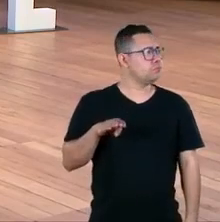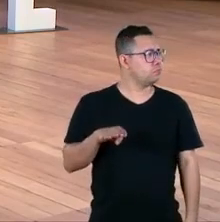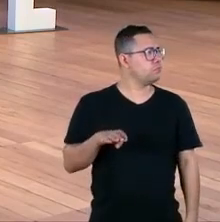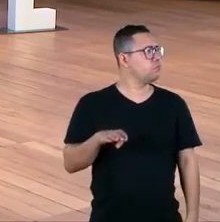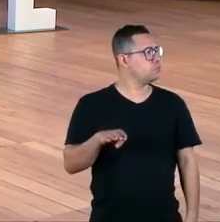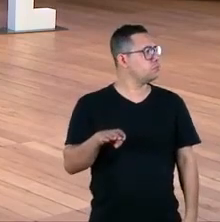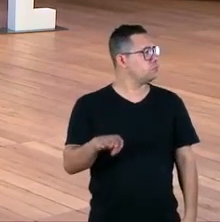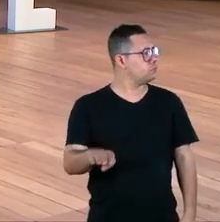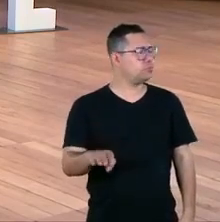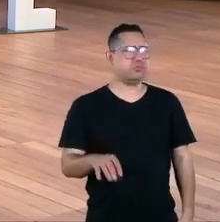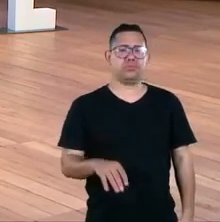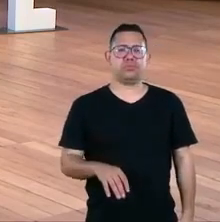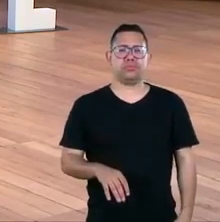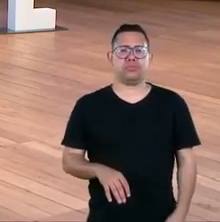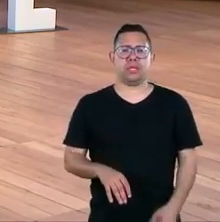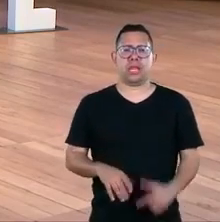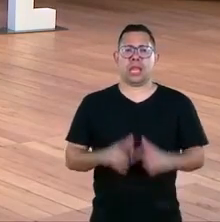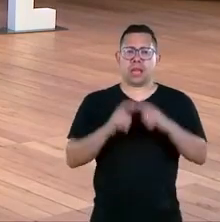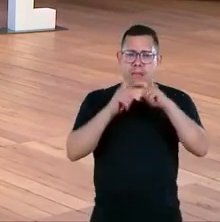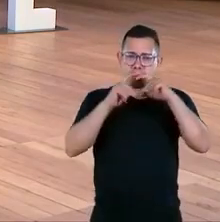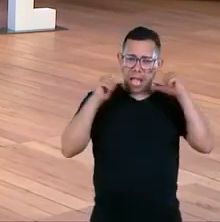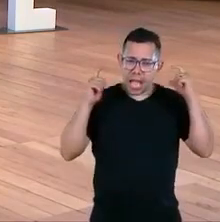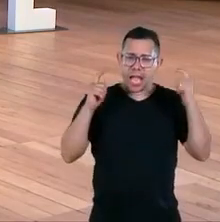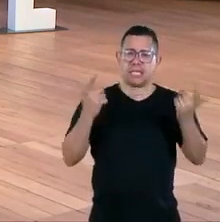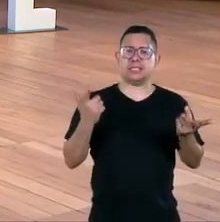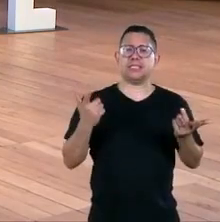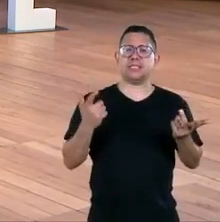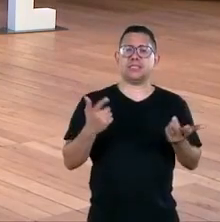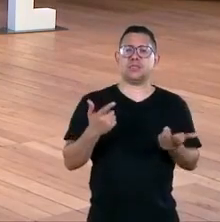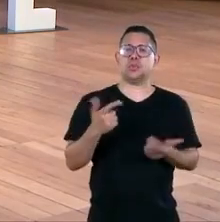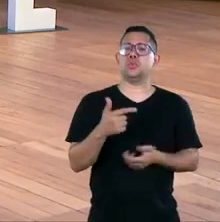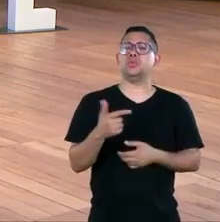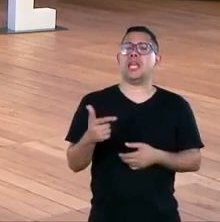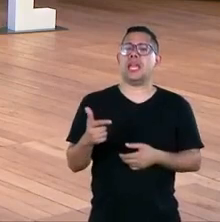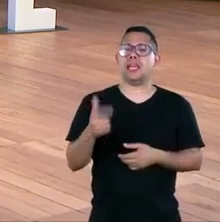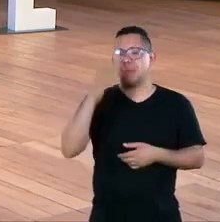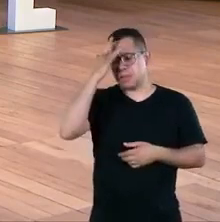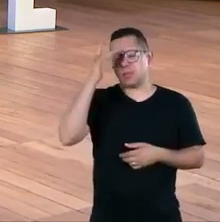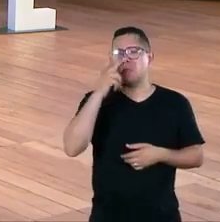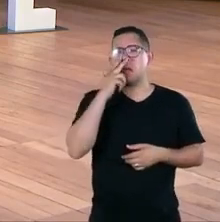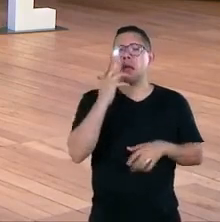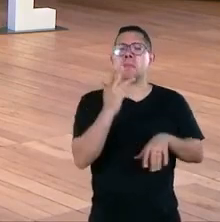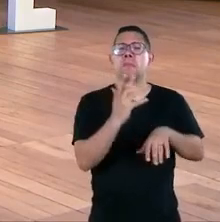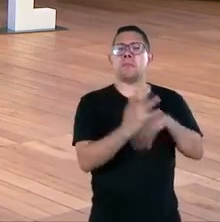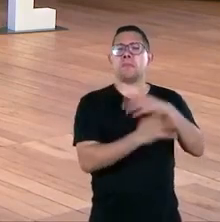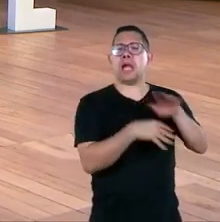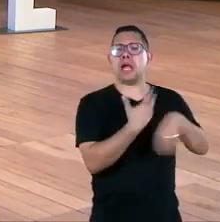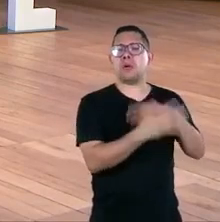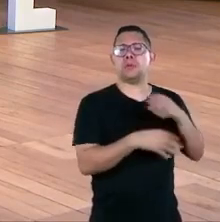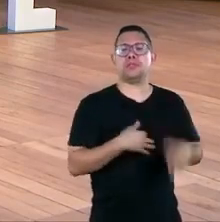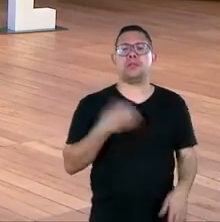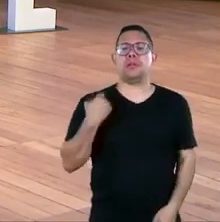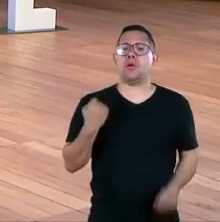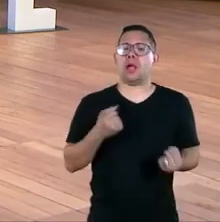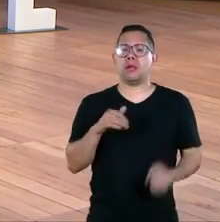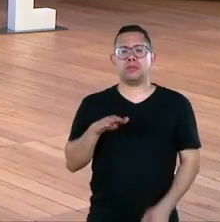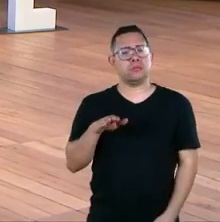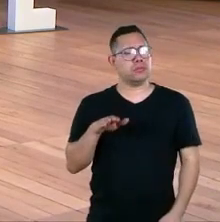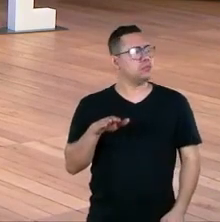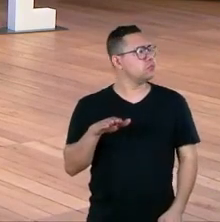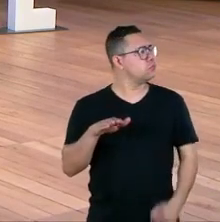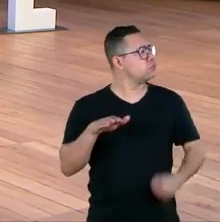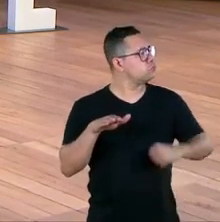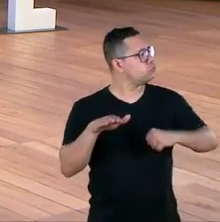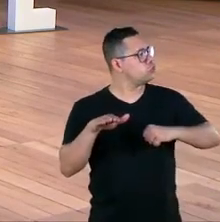vou manter minha utopia lá eu vou manter ela lá eu acho que vale ter a utopia mas a realidade infelizmente tem isso também tem uma